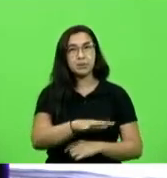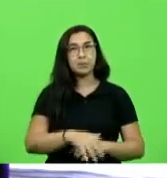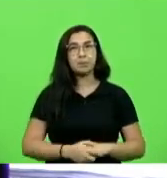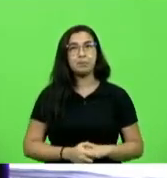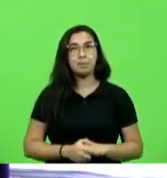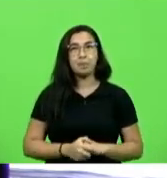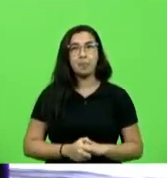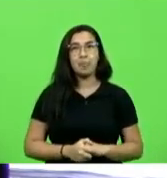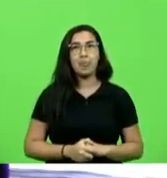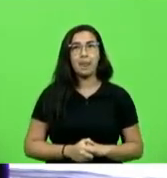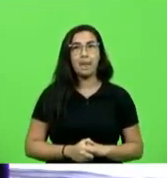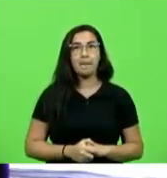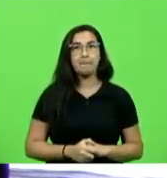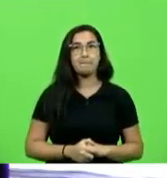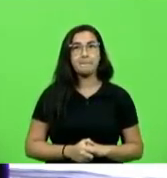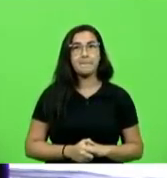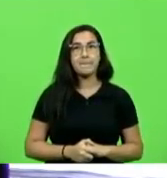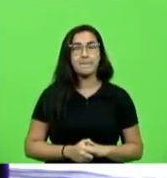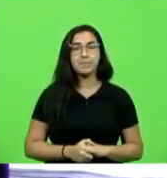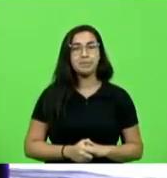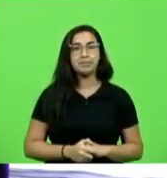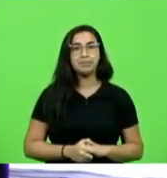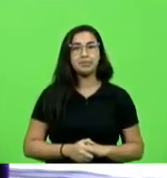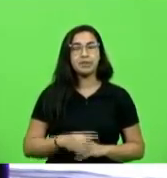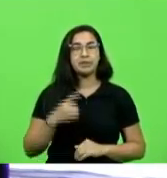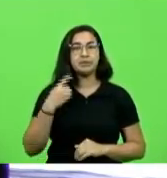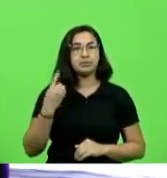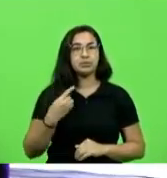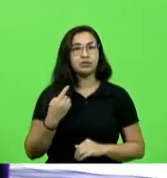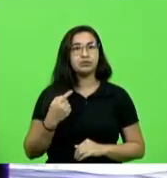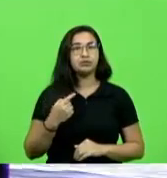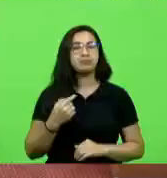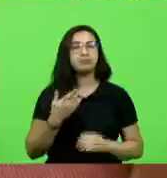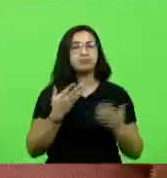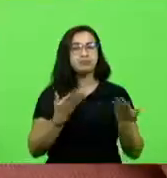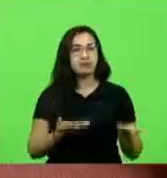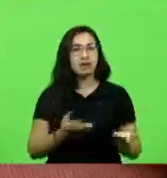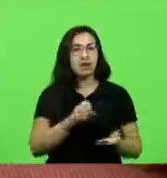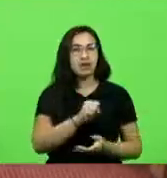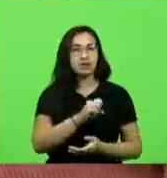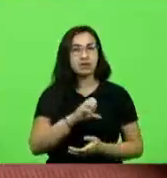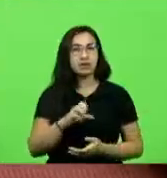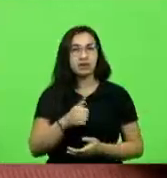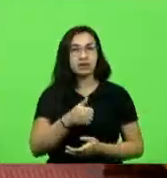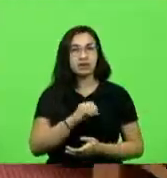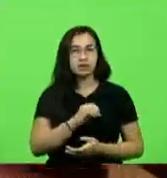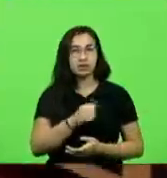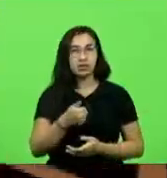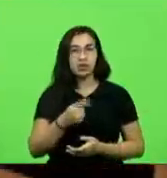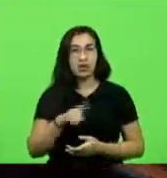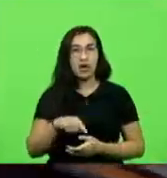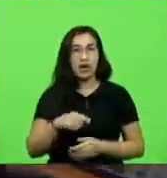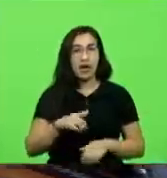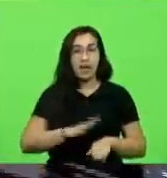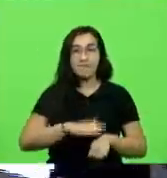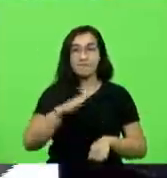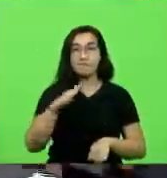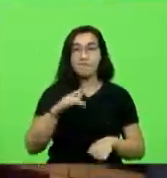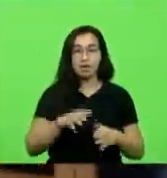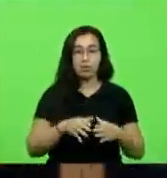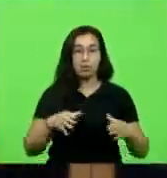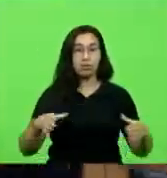certeza deputado deputado Alba numa dúvida a SC-108 é a maior obra rodoviária de Santa Catarina